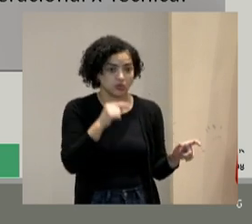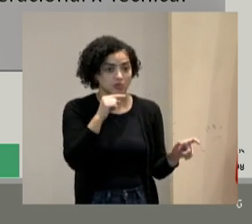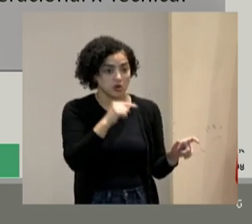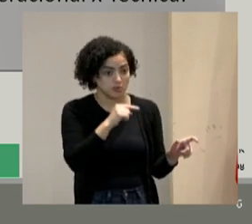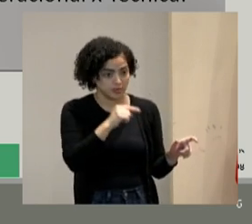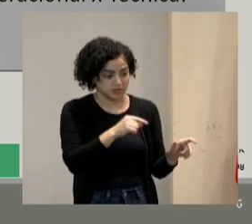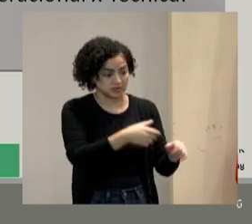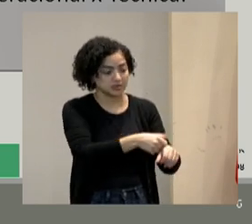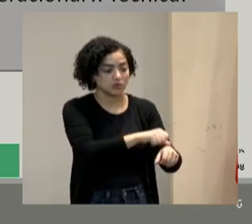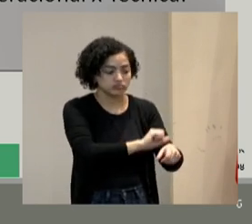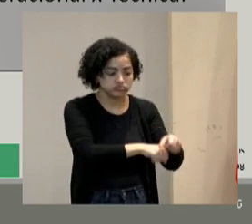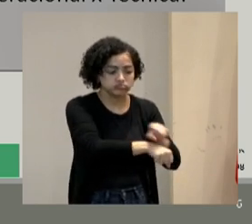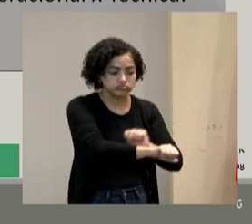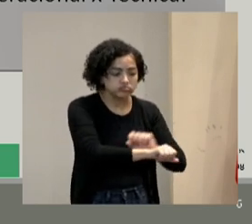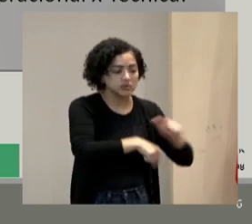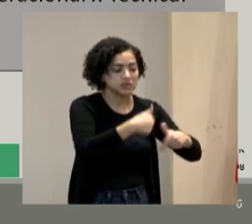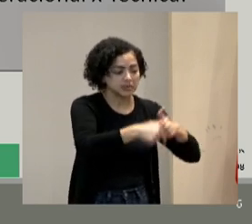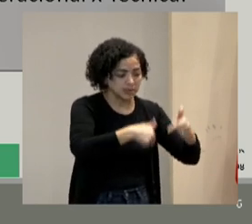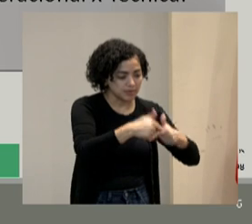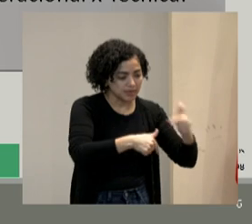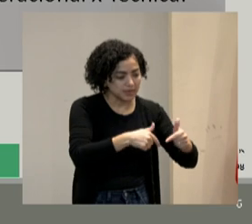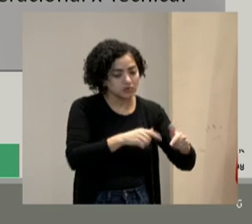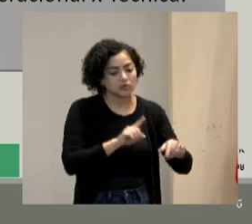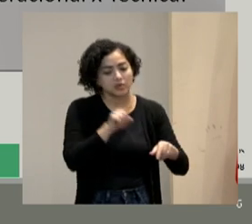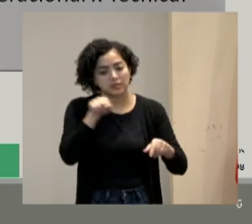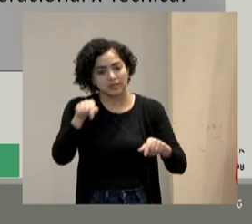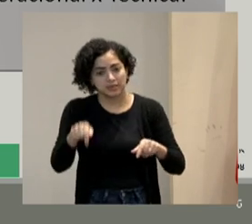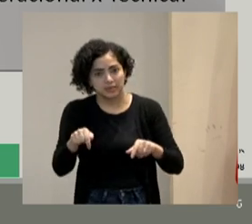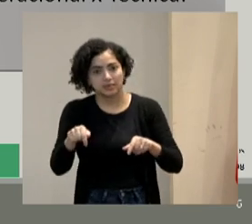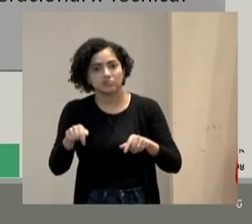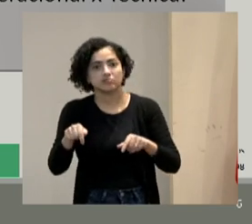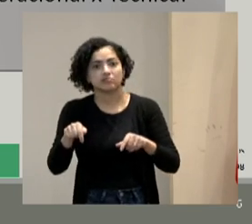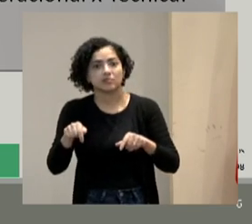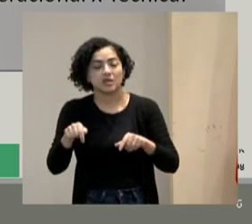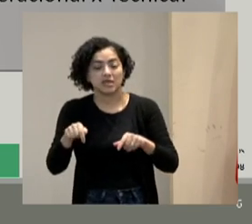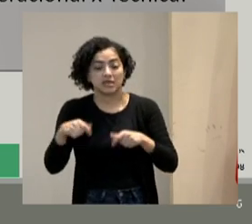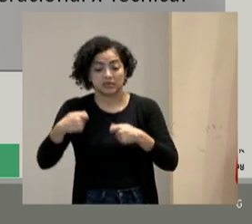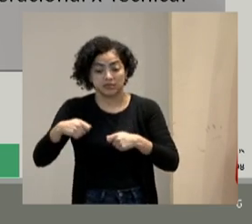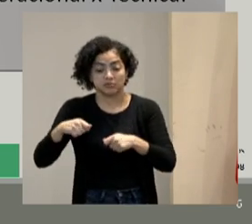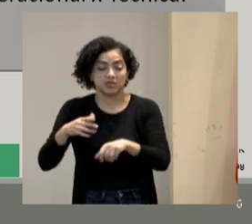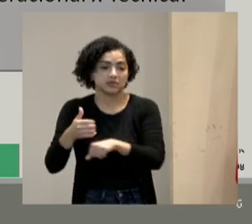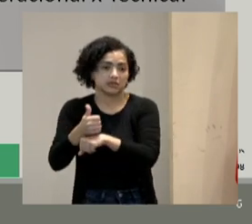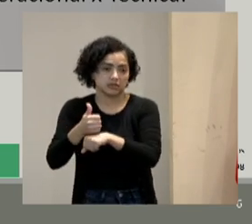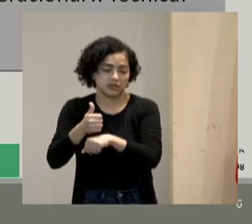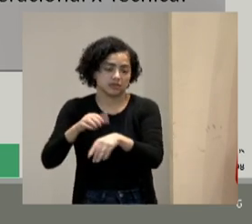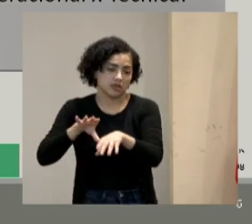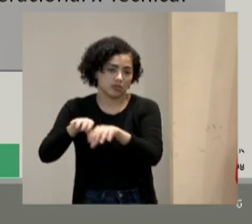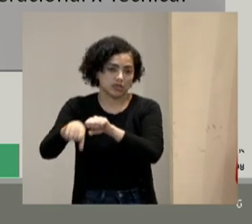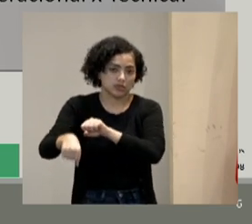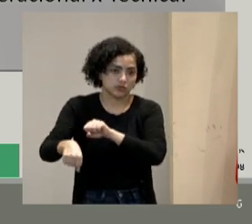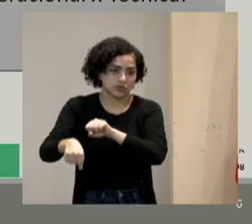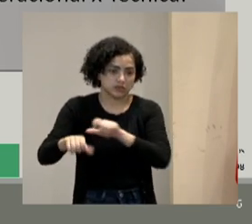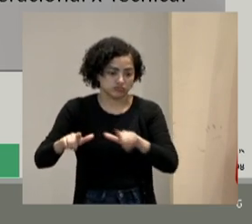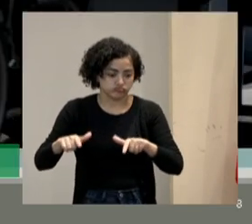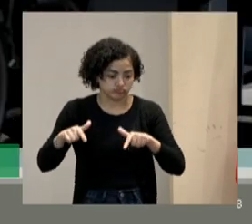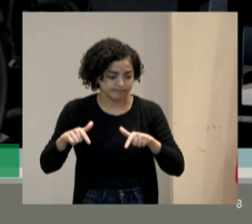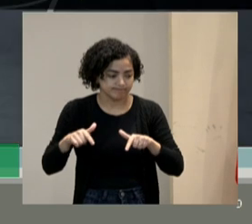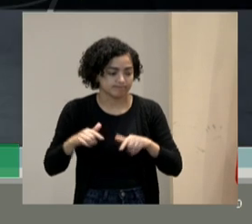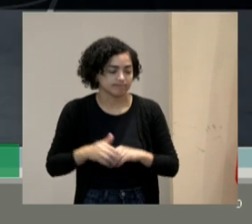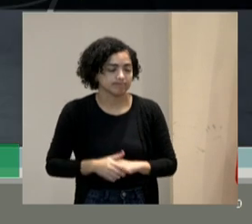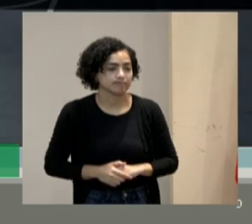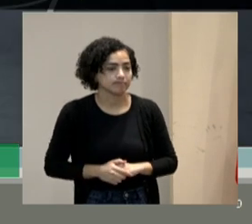operação, lembra? Trabalhando lá há uma pessoa num cargo que precisa de uma graduação. Quando a gente vem